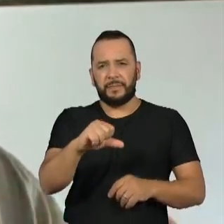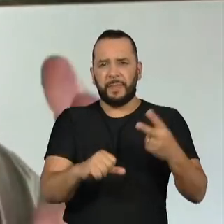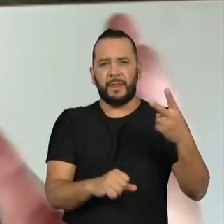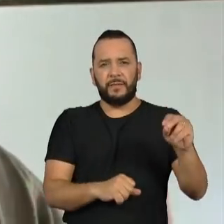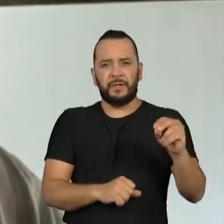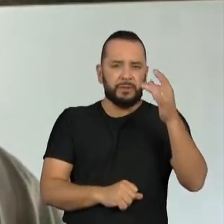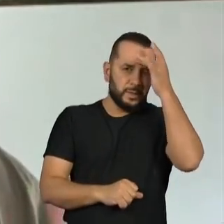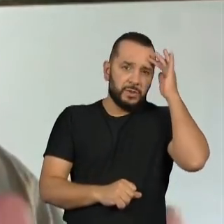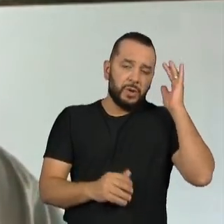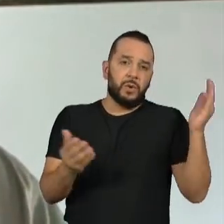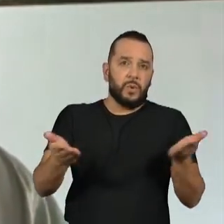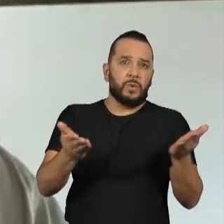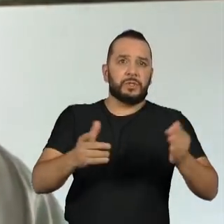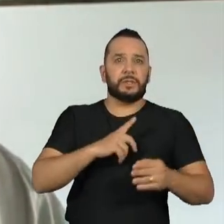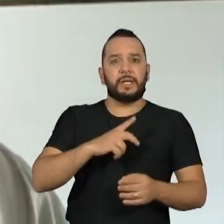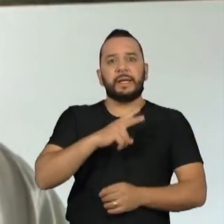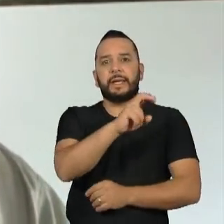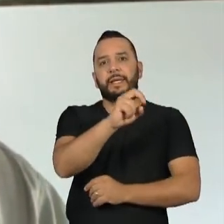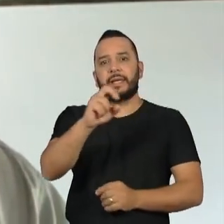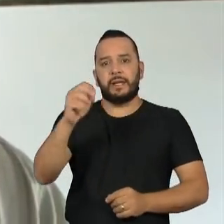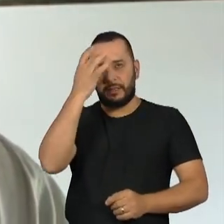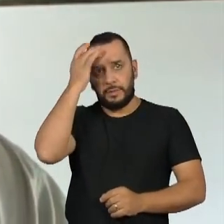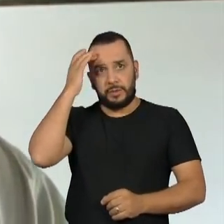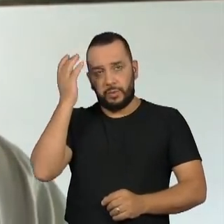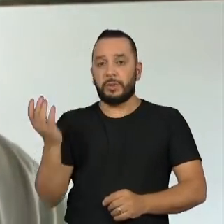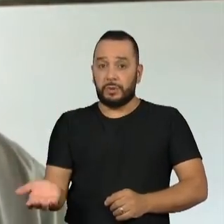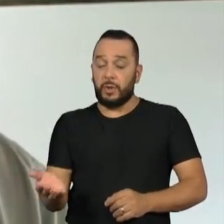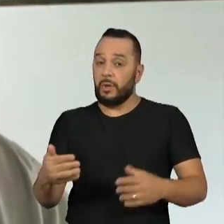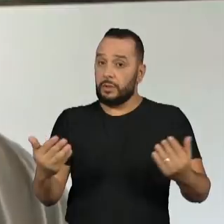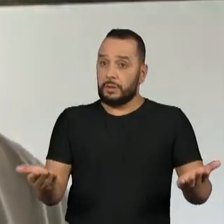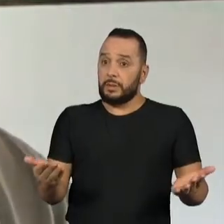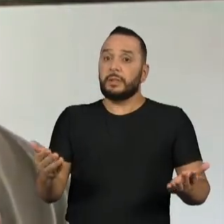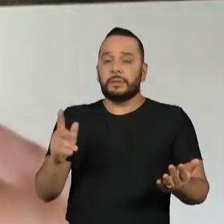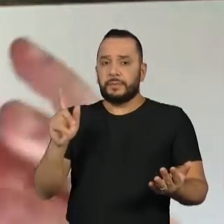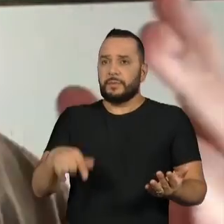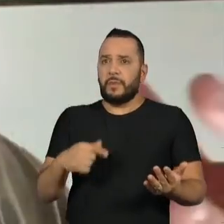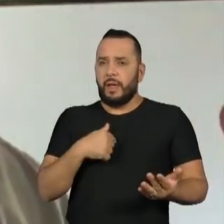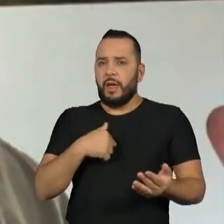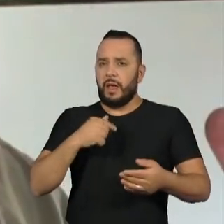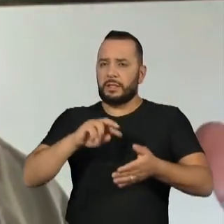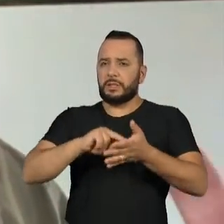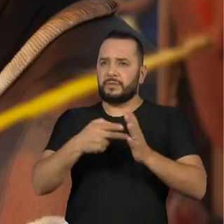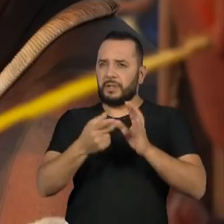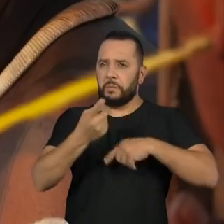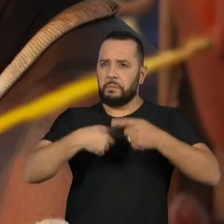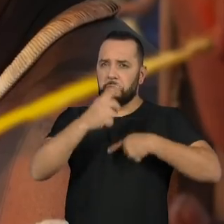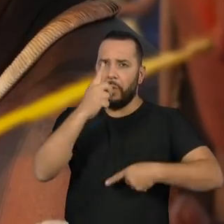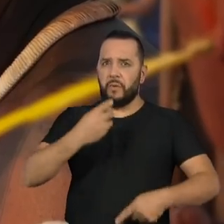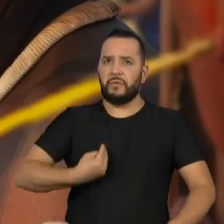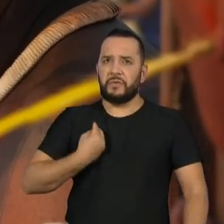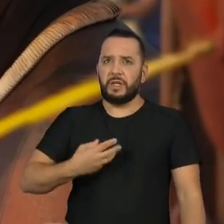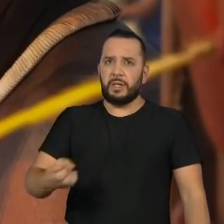Hoje, aproximadamente 500 pessoas. Ou seja, é uma retomada, uma nova vida.